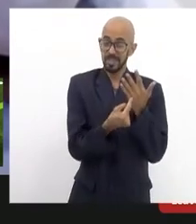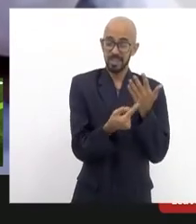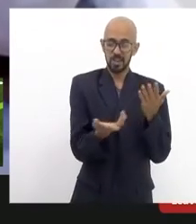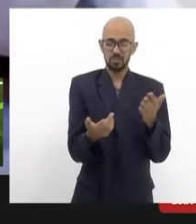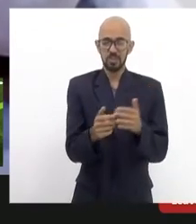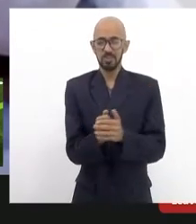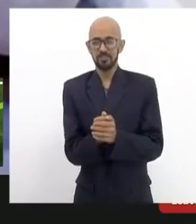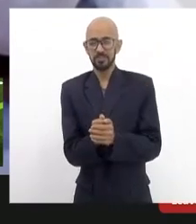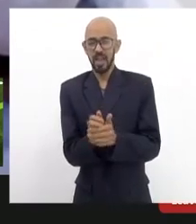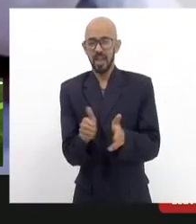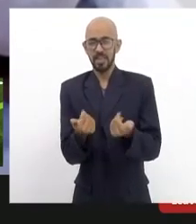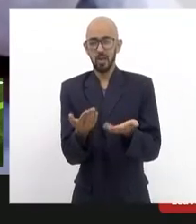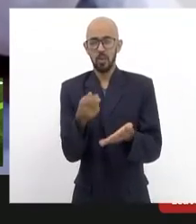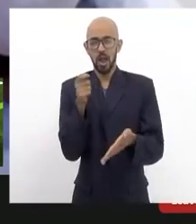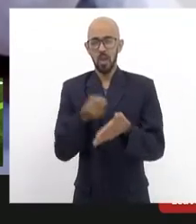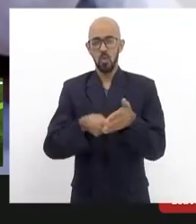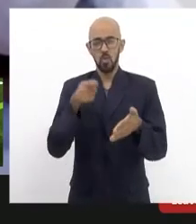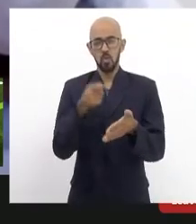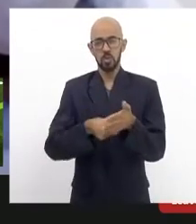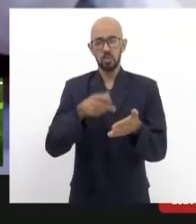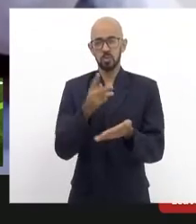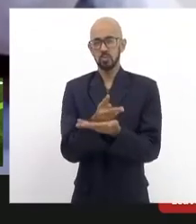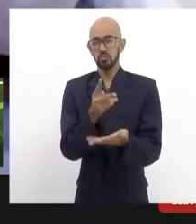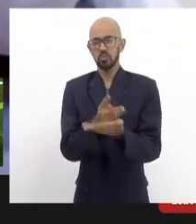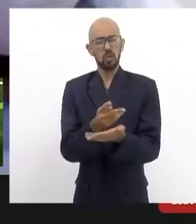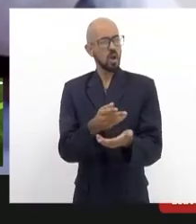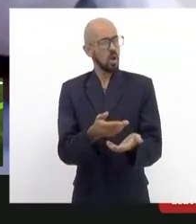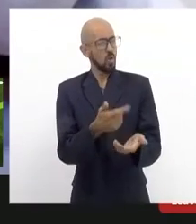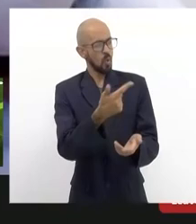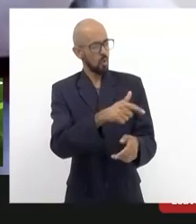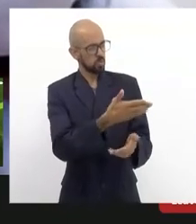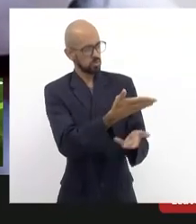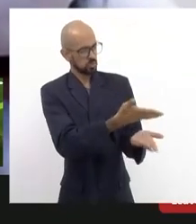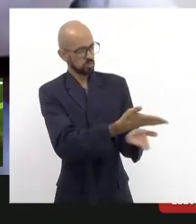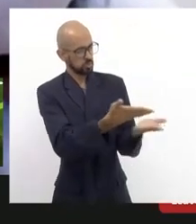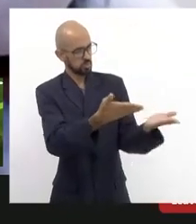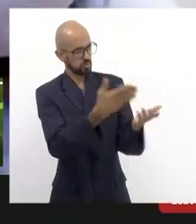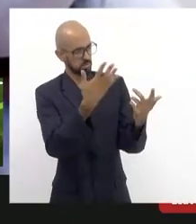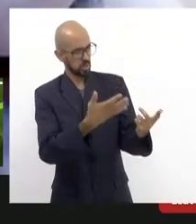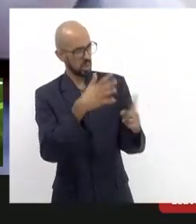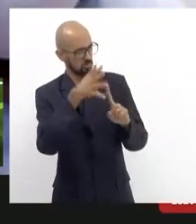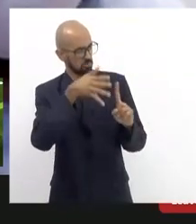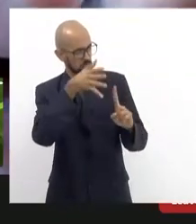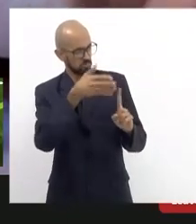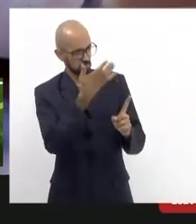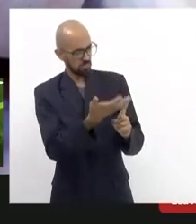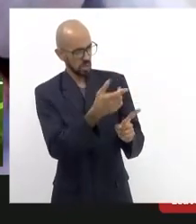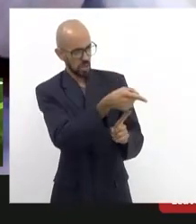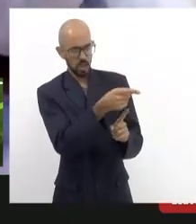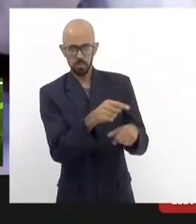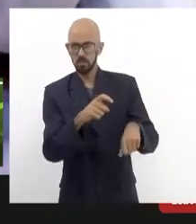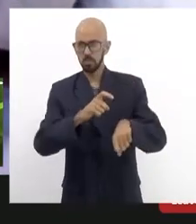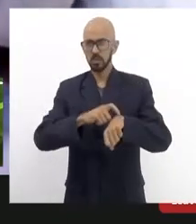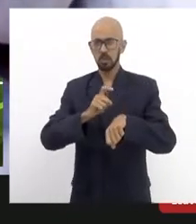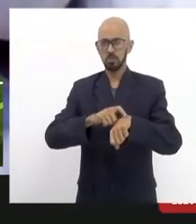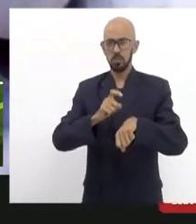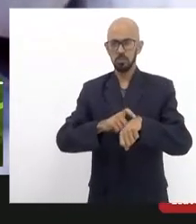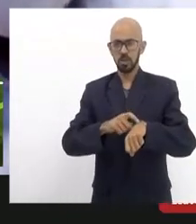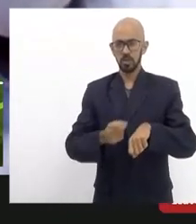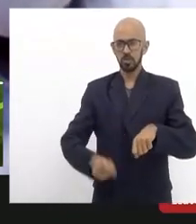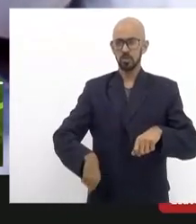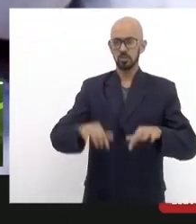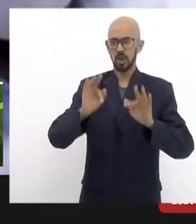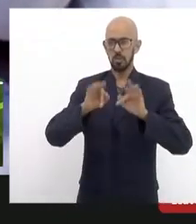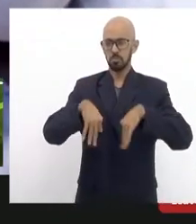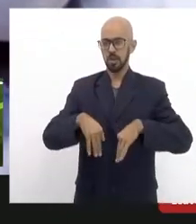então eu não sei se alguém queira mais fazer uma intervenção porque nós estamos exatamente esgotando